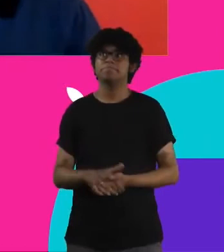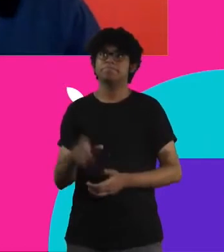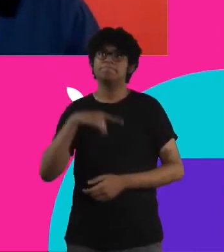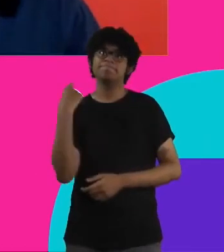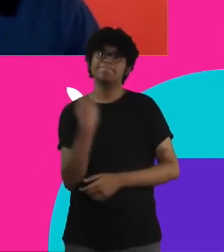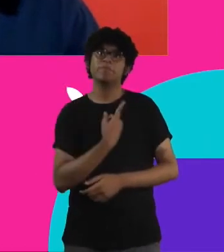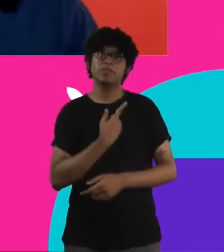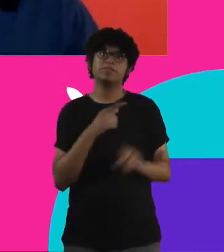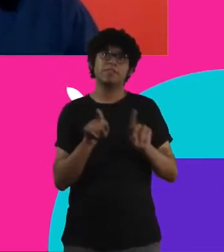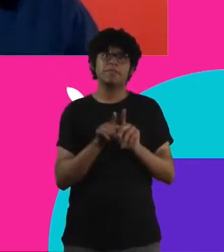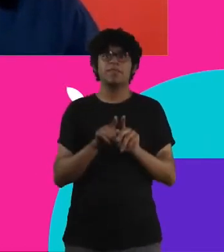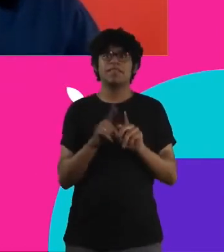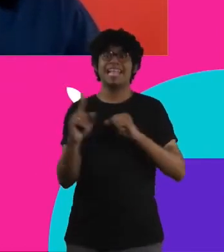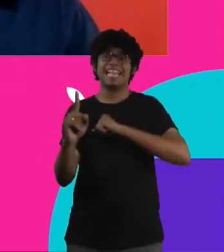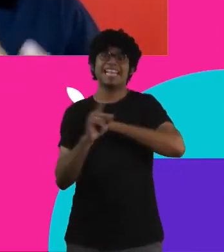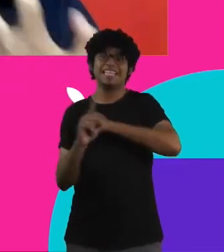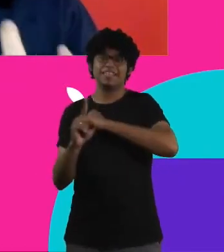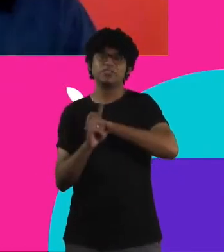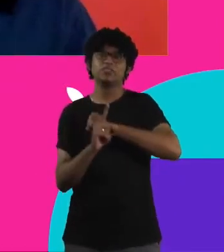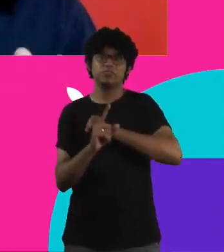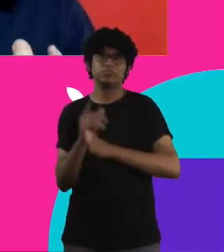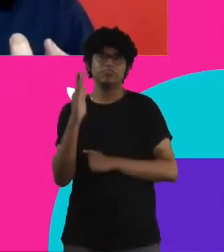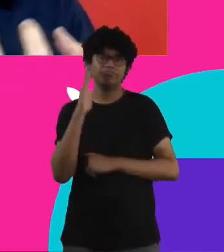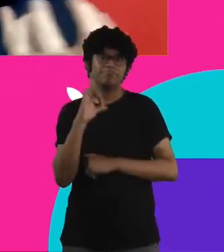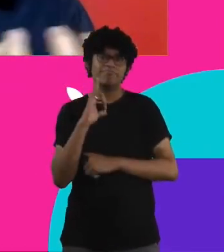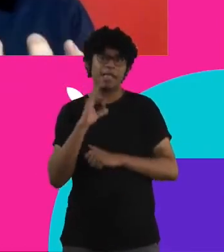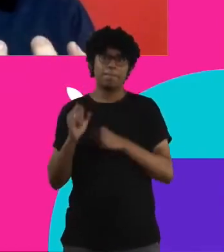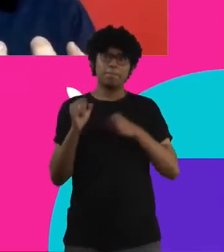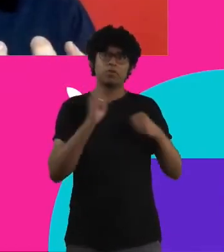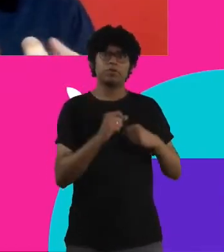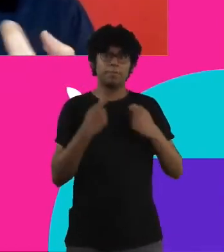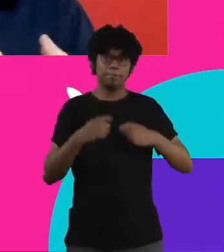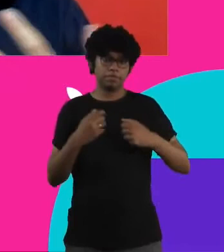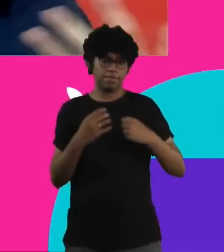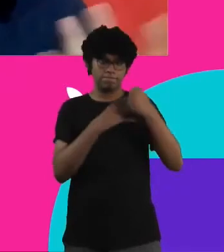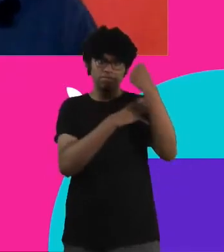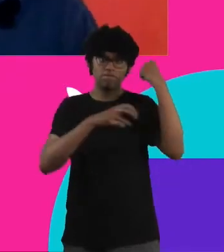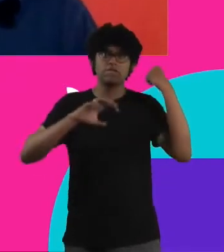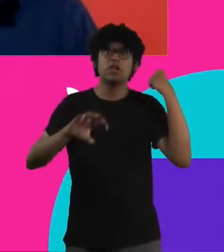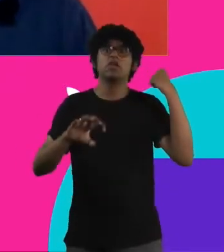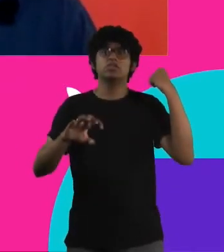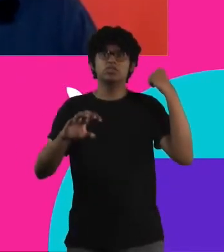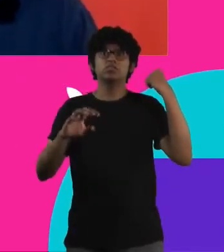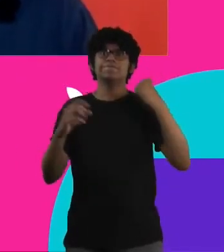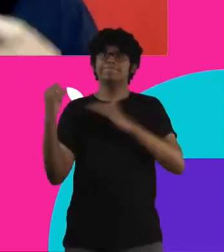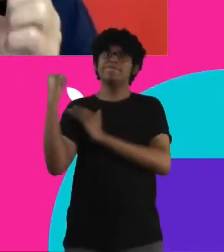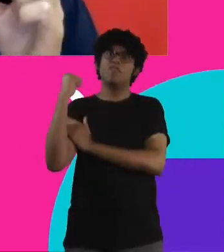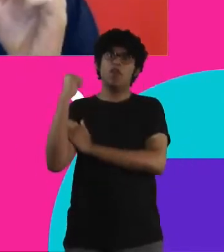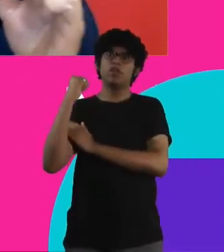consumidor, a gente tem um poder enorme, mas a gente tem que fortalecer esses ambientes alimentares para mudar esse comportamento.